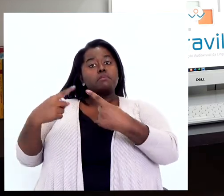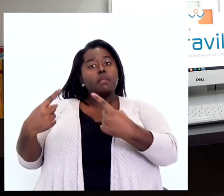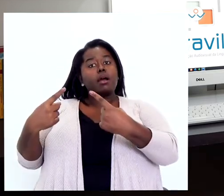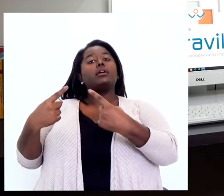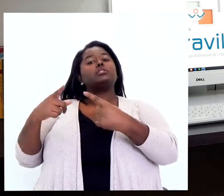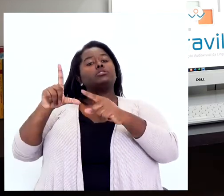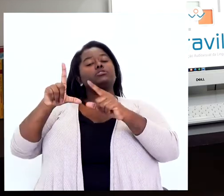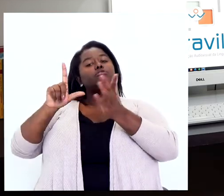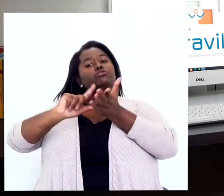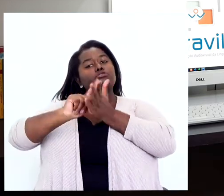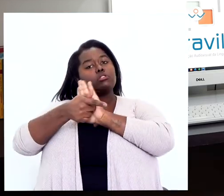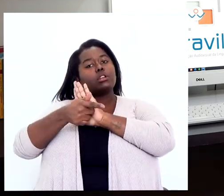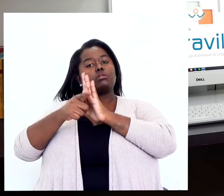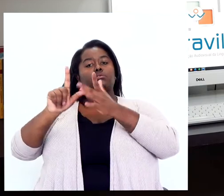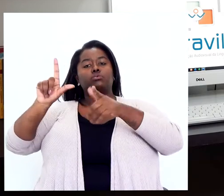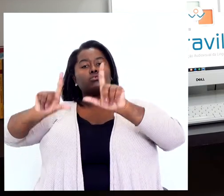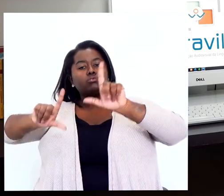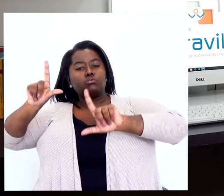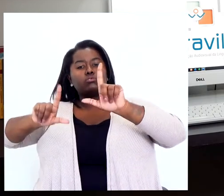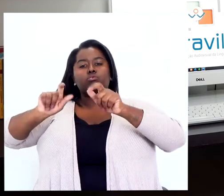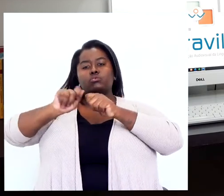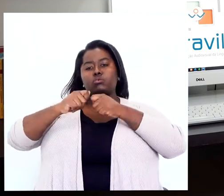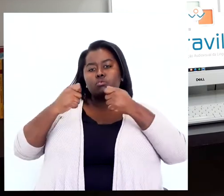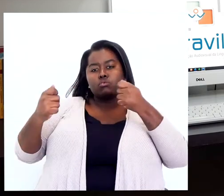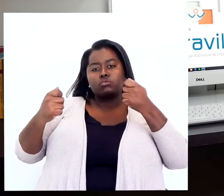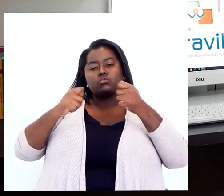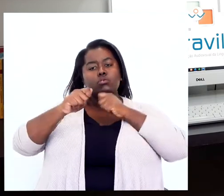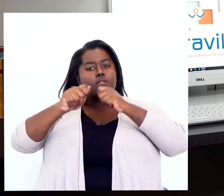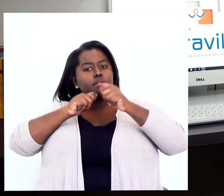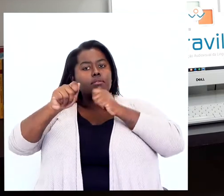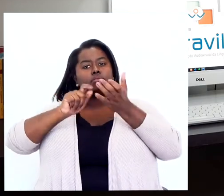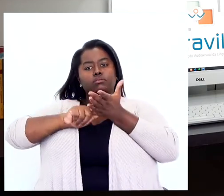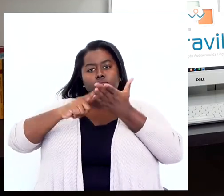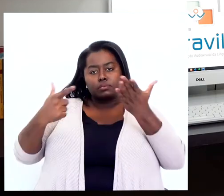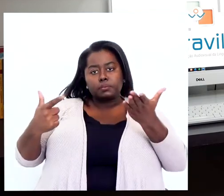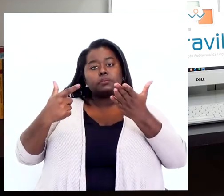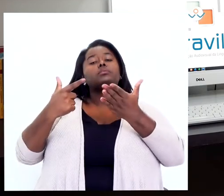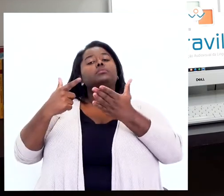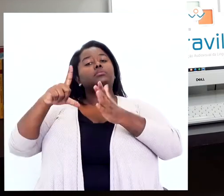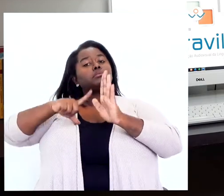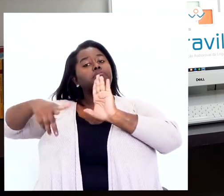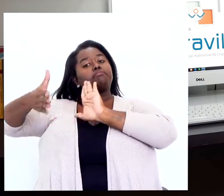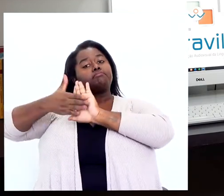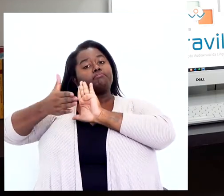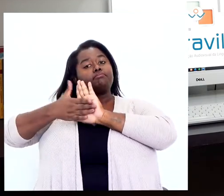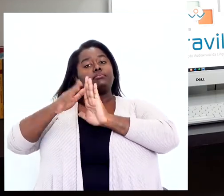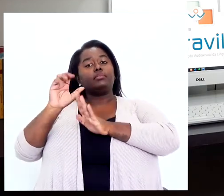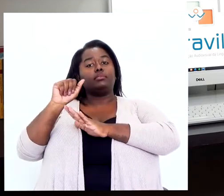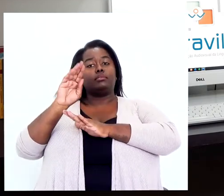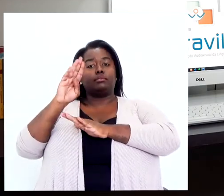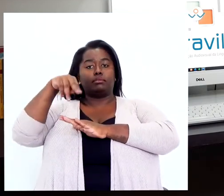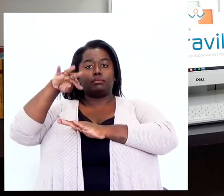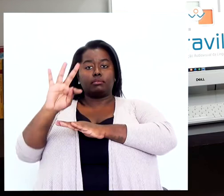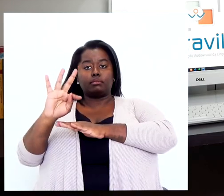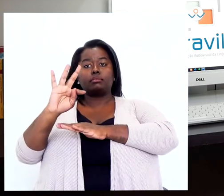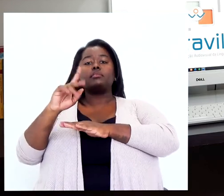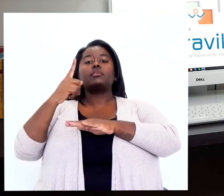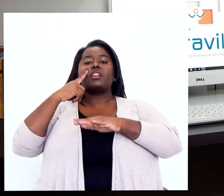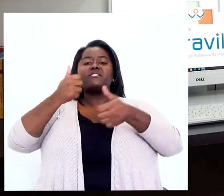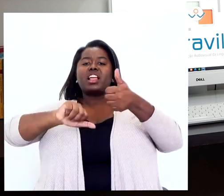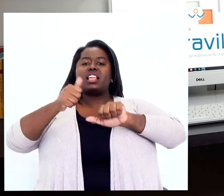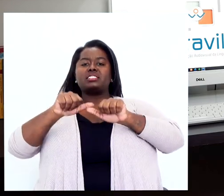gênero jornalístico televisivo teve como avaliação, as propostas da ABNT como avaliação